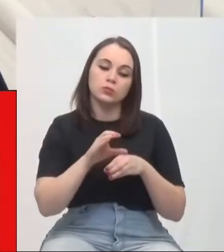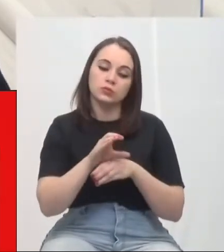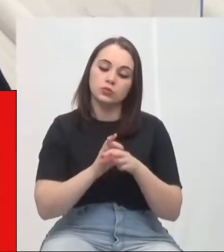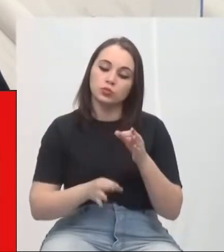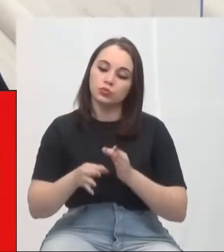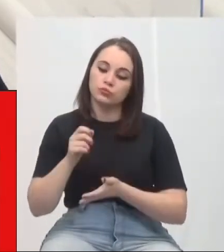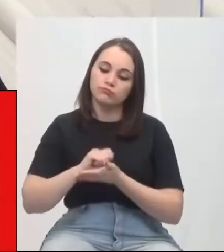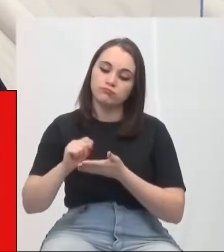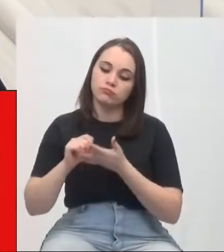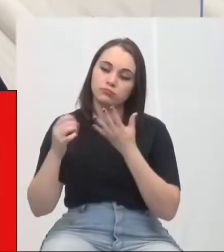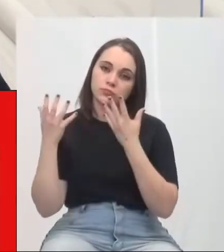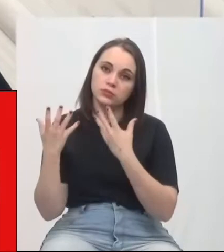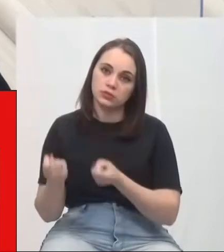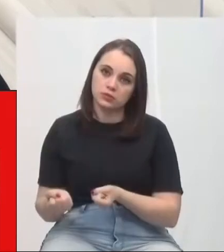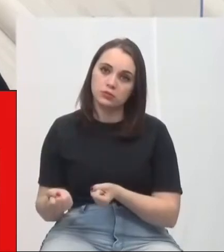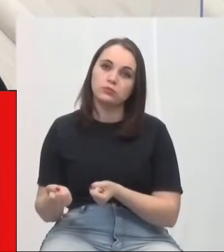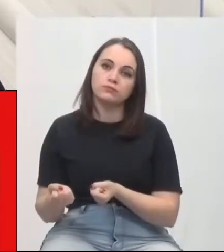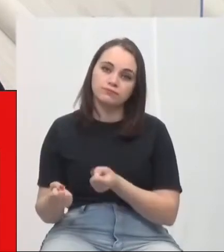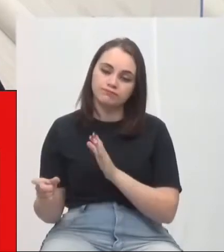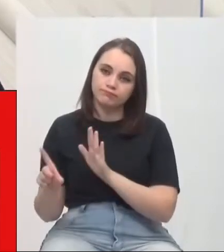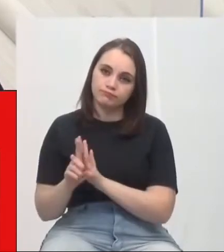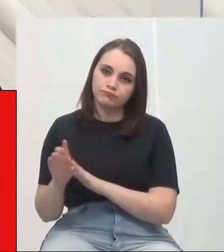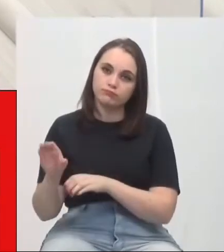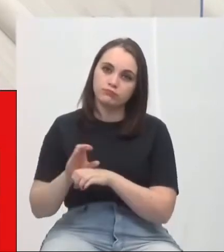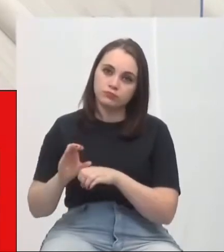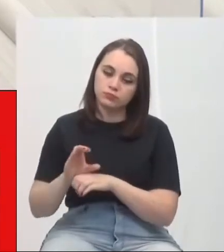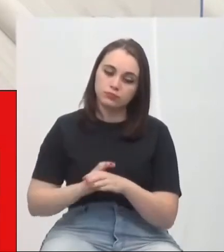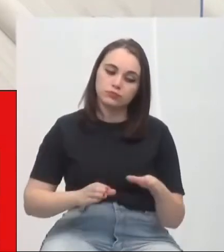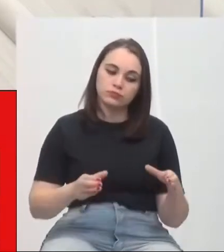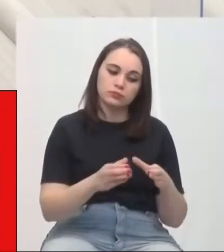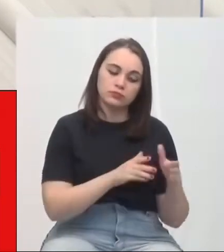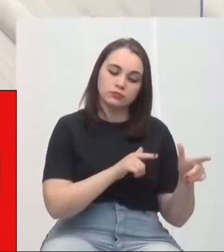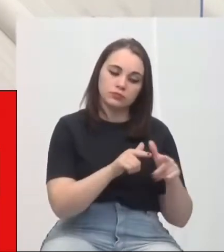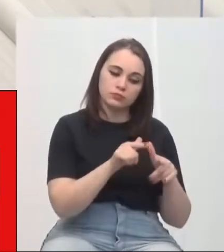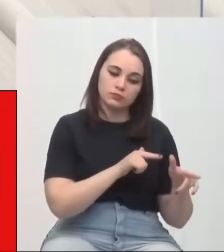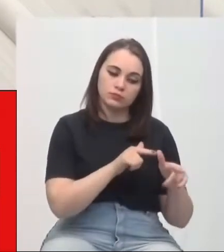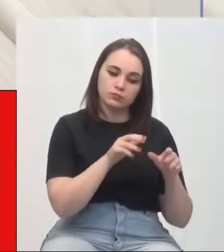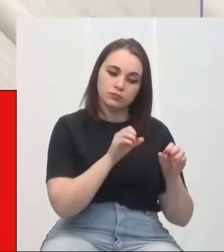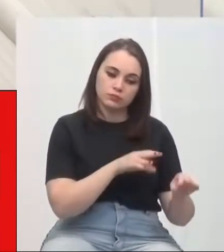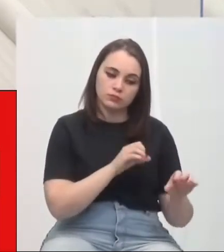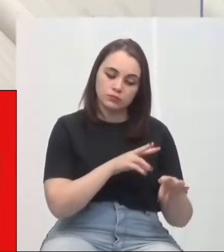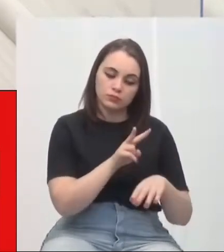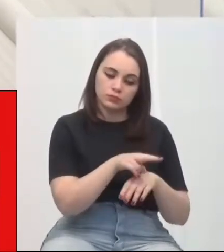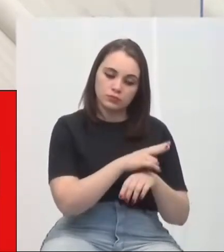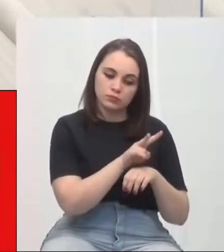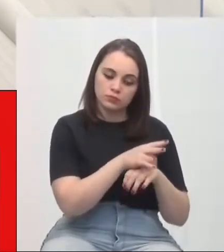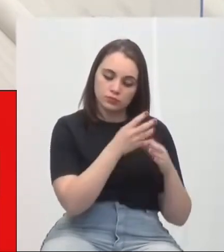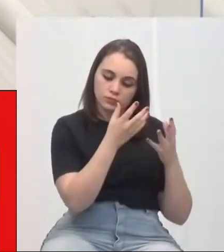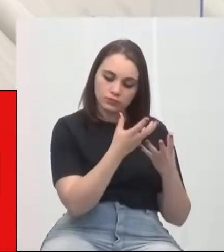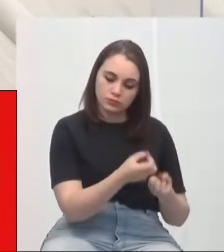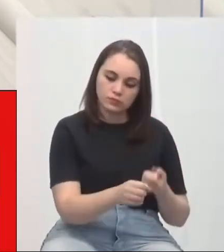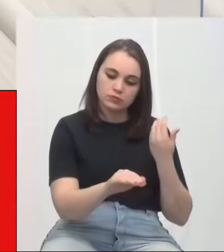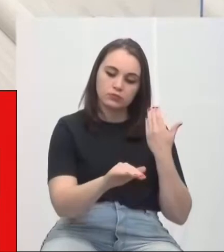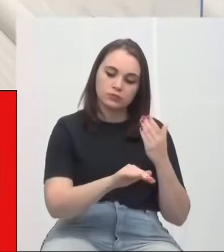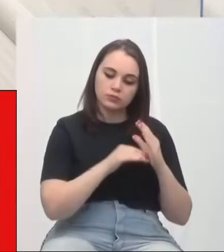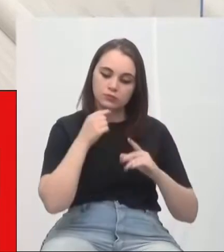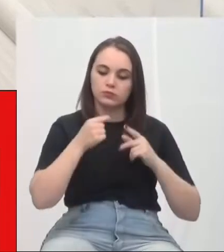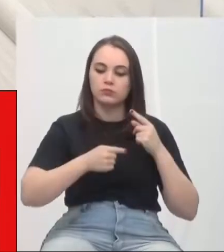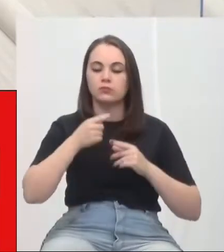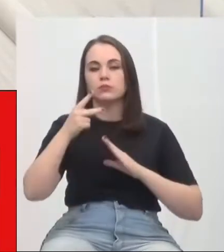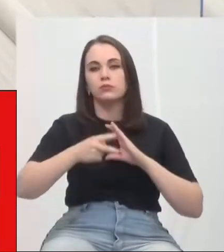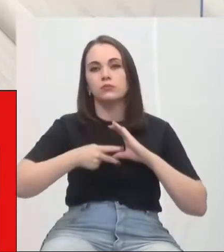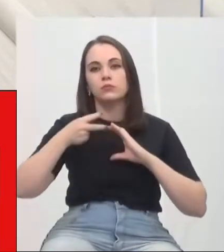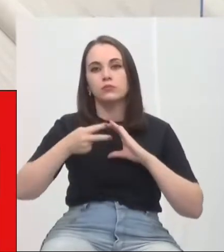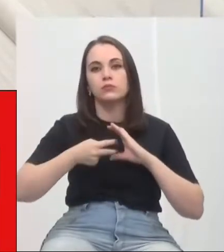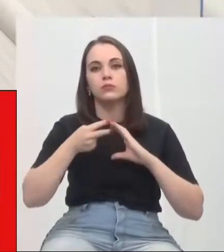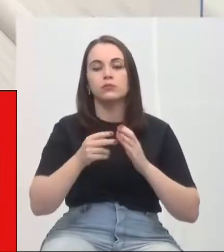Redação opinou pela legalidade e constitucionalidade. As Comissões de Obras, de Educação e Fiscalização opinaram pela aprovação encaminhando a